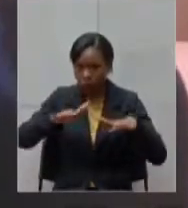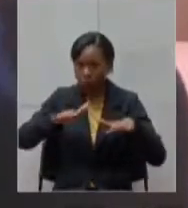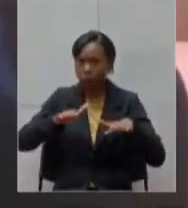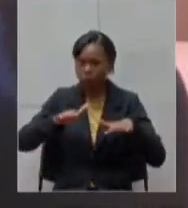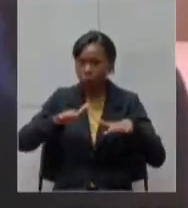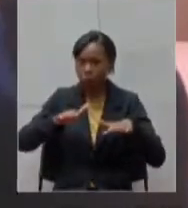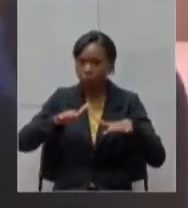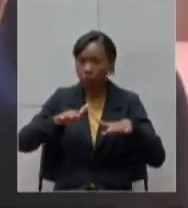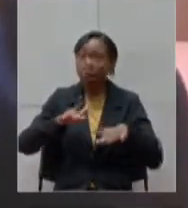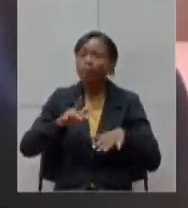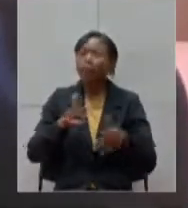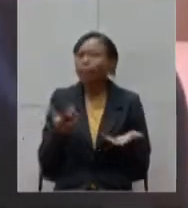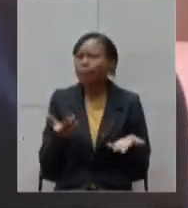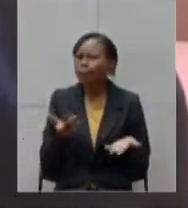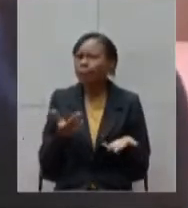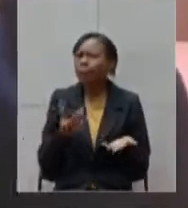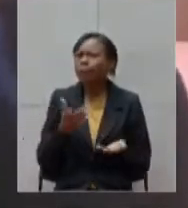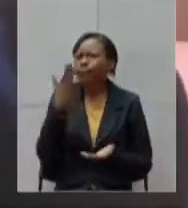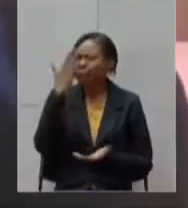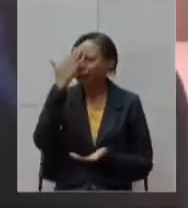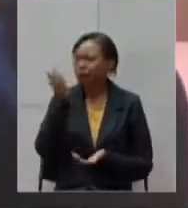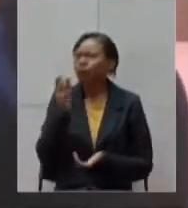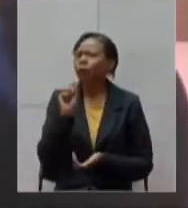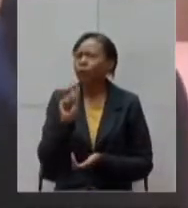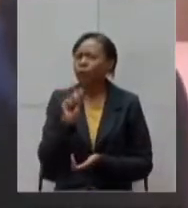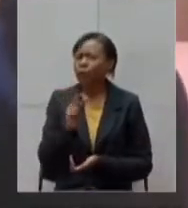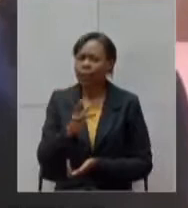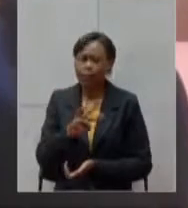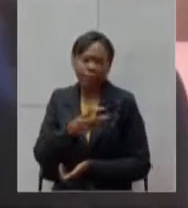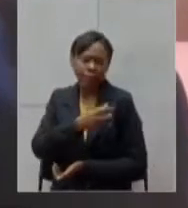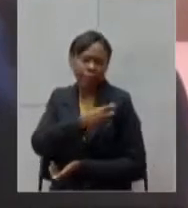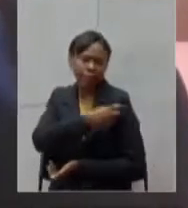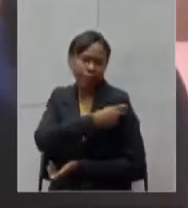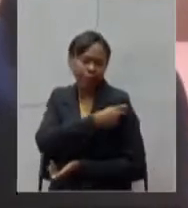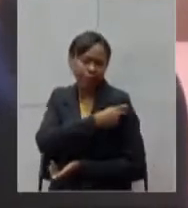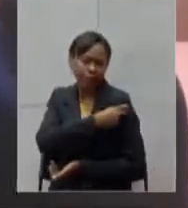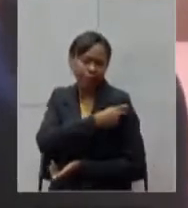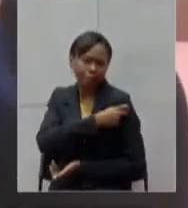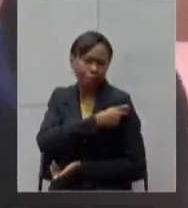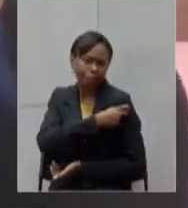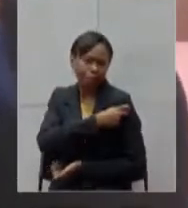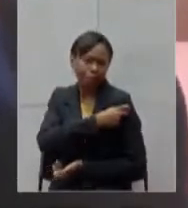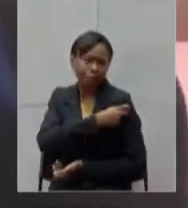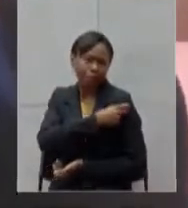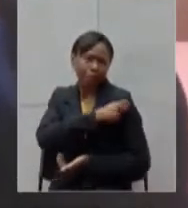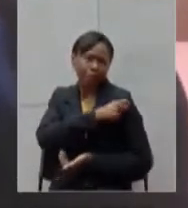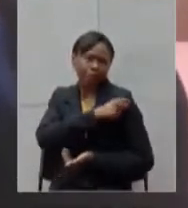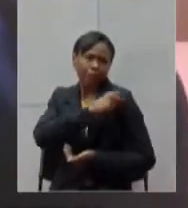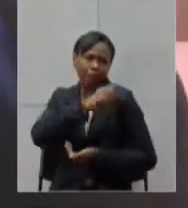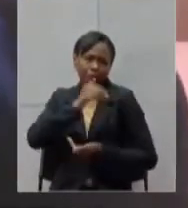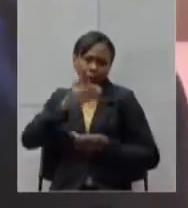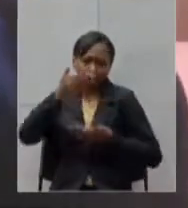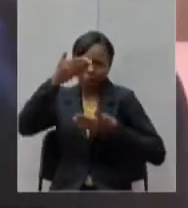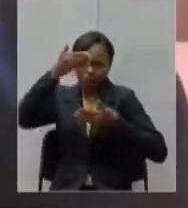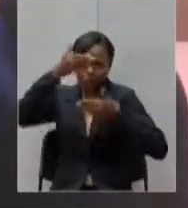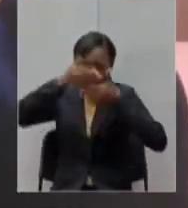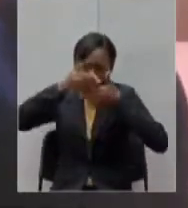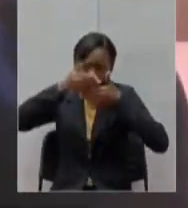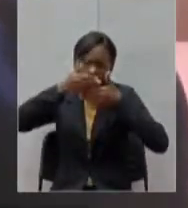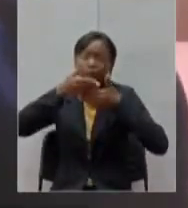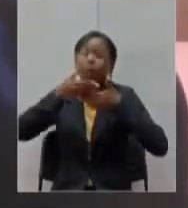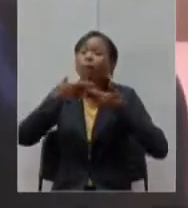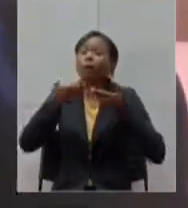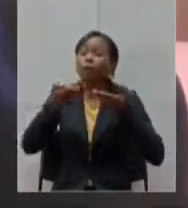de anestésicos enfrentamos também a falta de profissionais que entre outras coisas impedem a